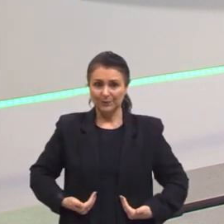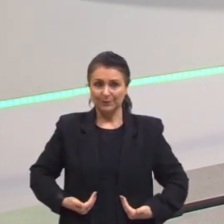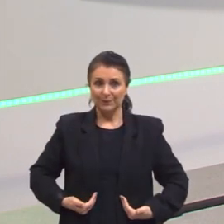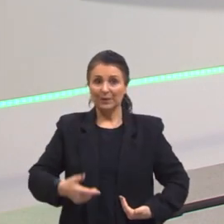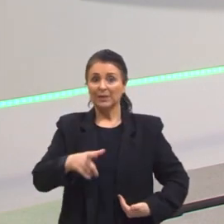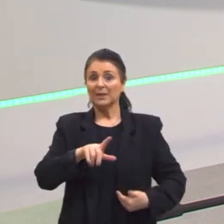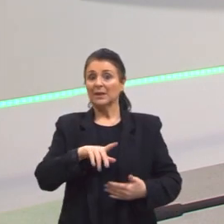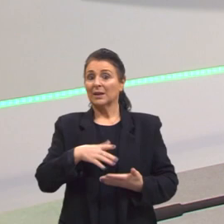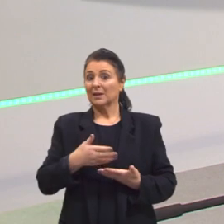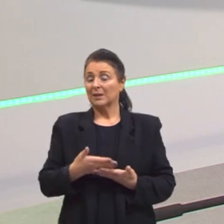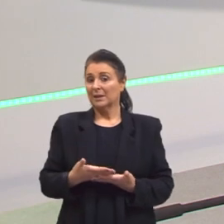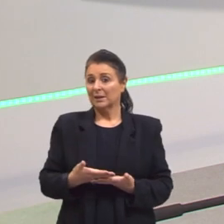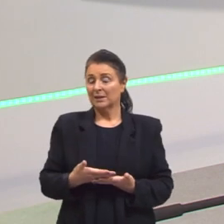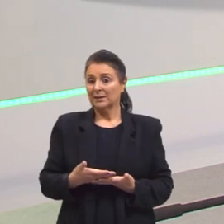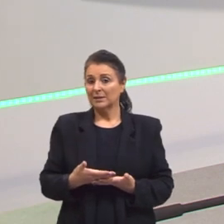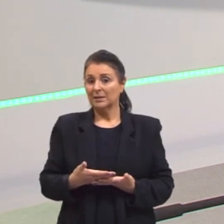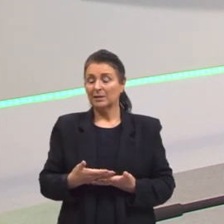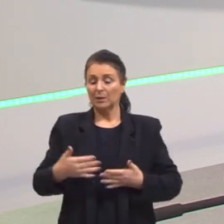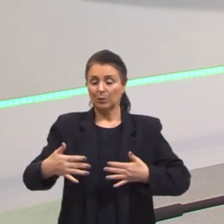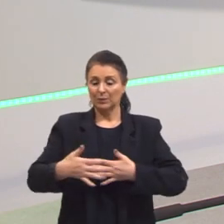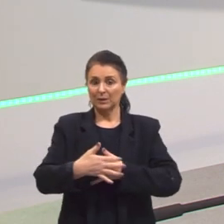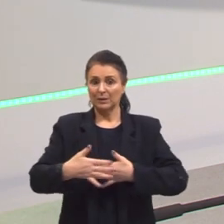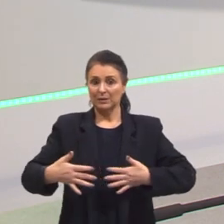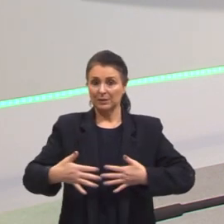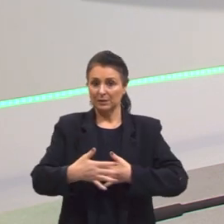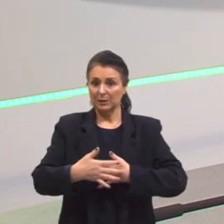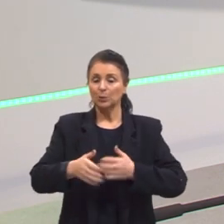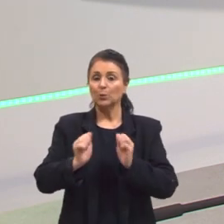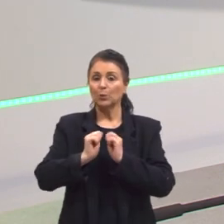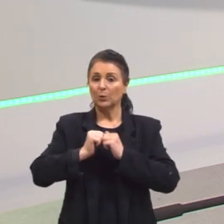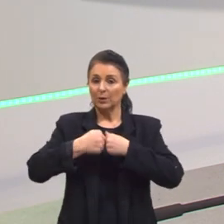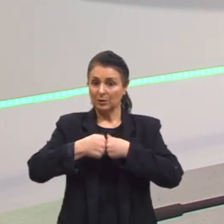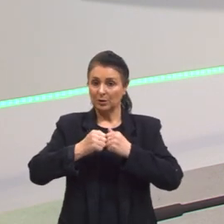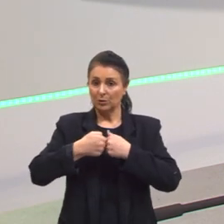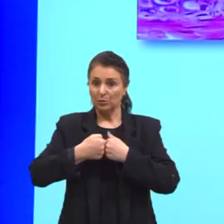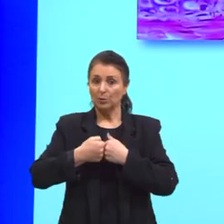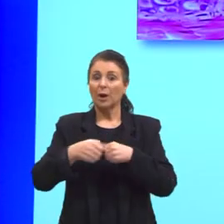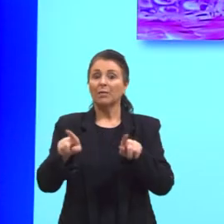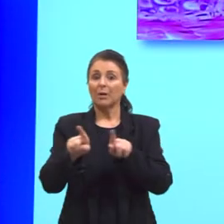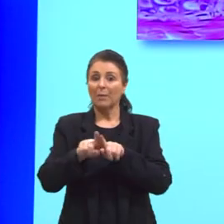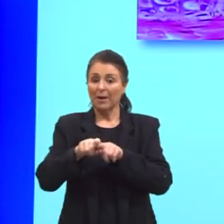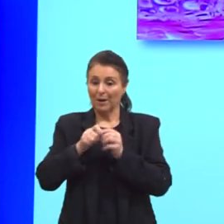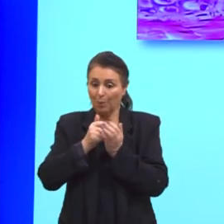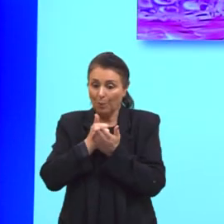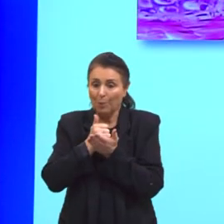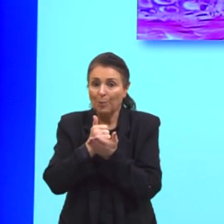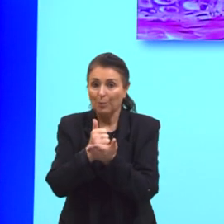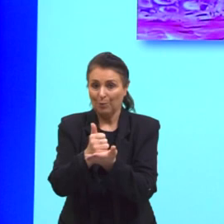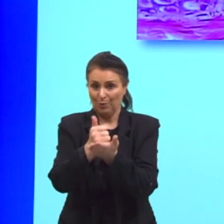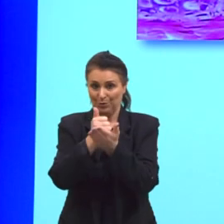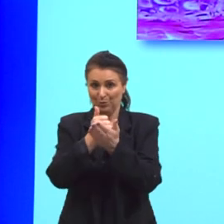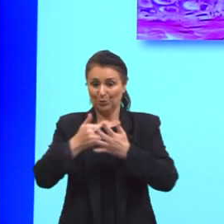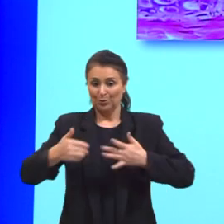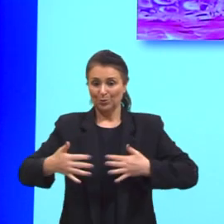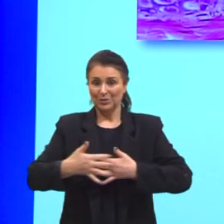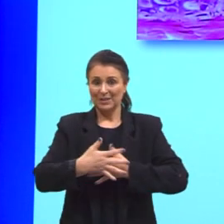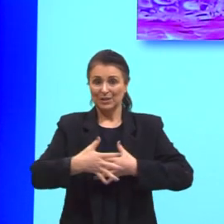Tá? Então, o tecido cartilaginoso também vai servir de suporte de tecidos moles,